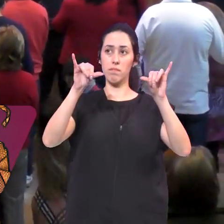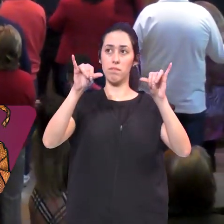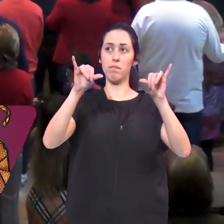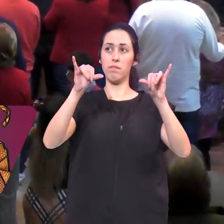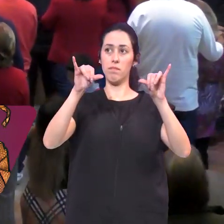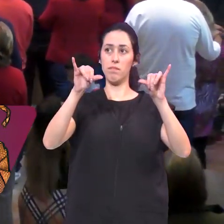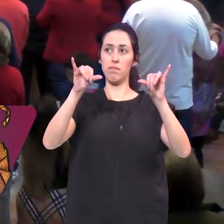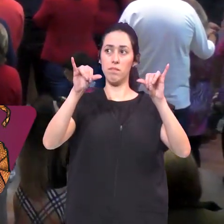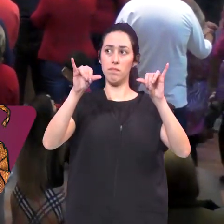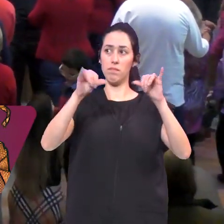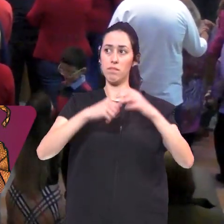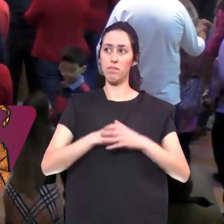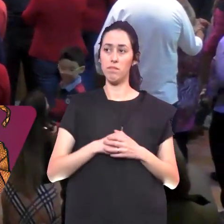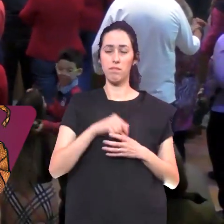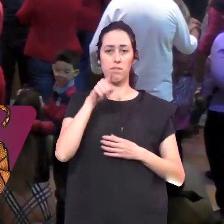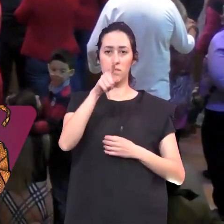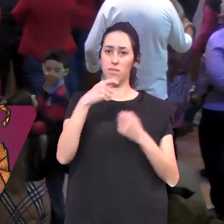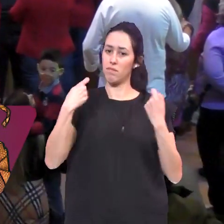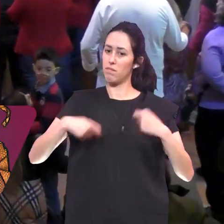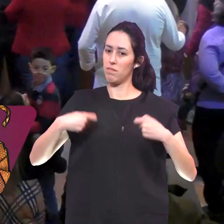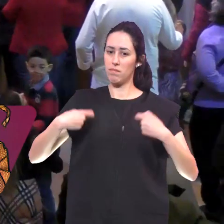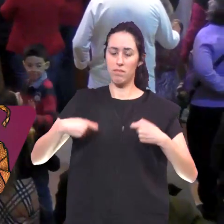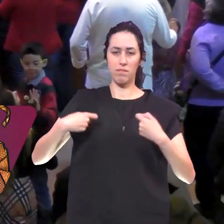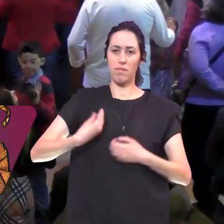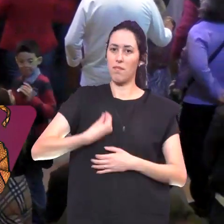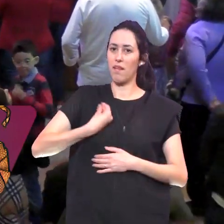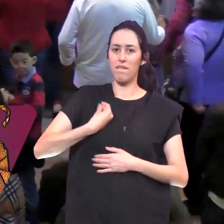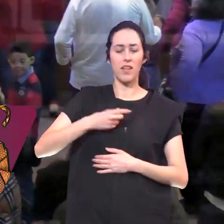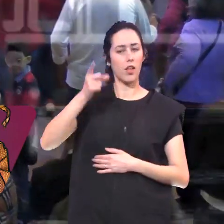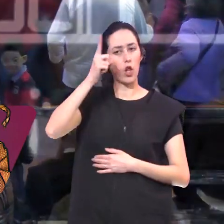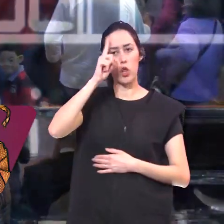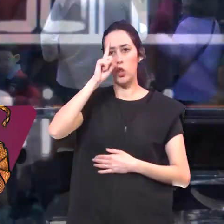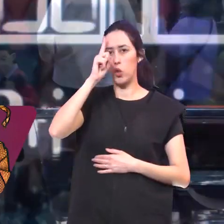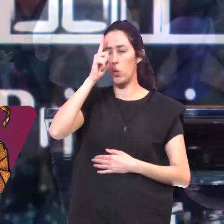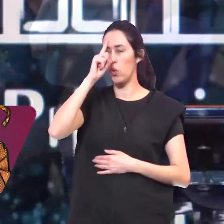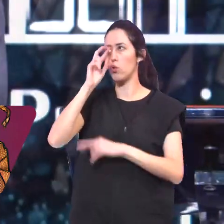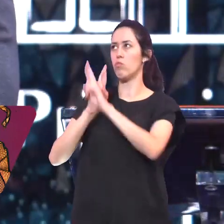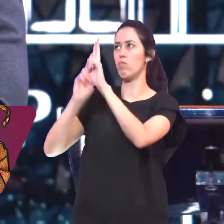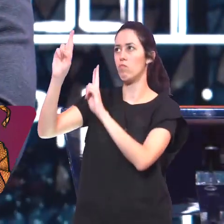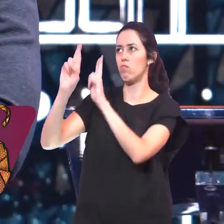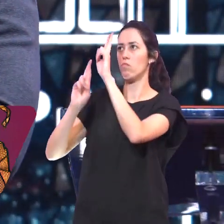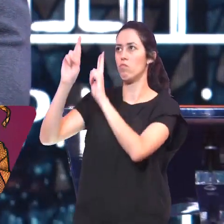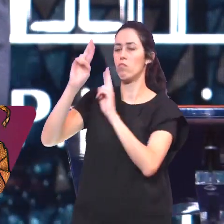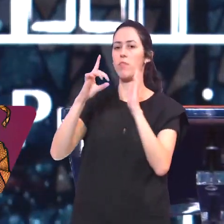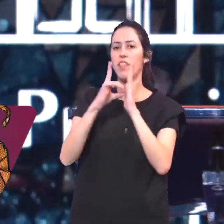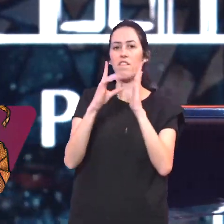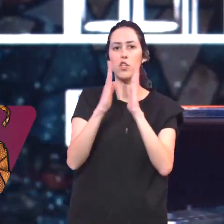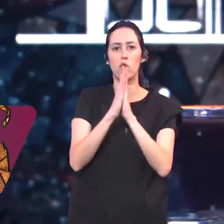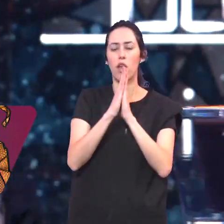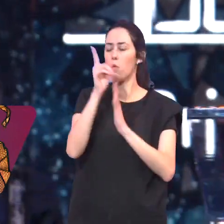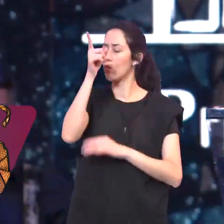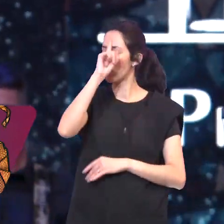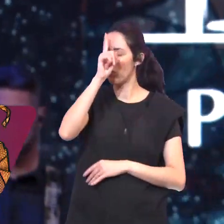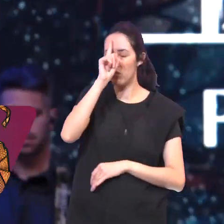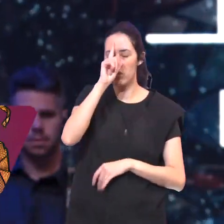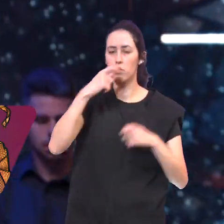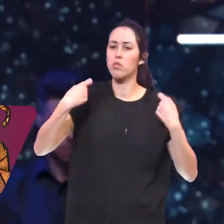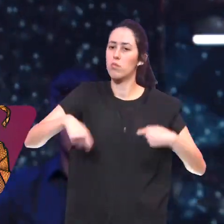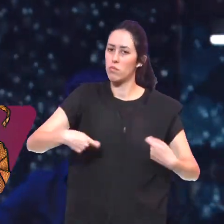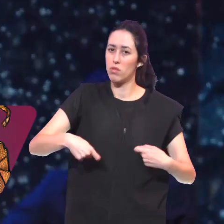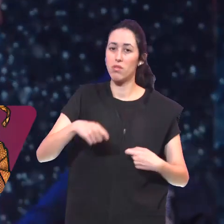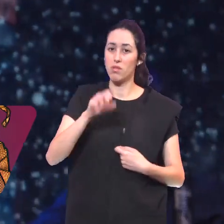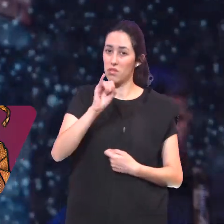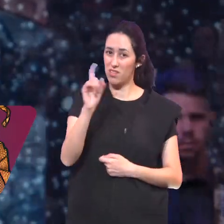Vida devocional É importantíssima Sem vida devocional Nós perdemos o que conquistamos